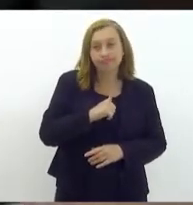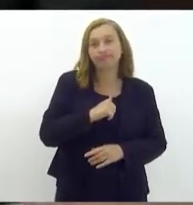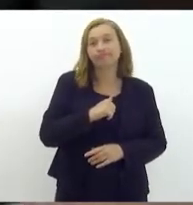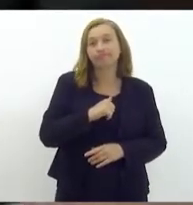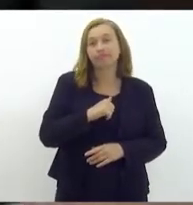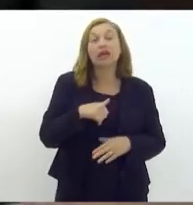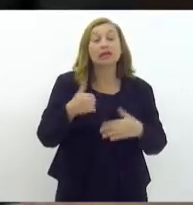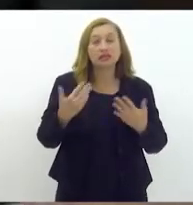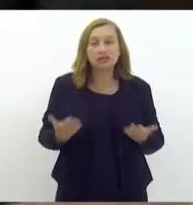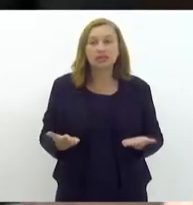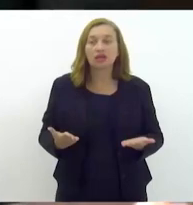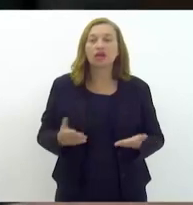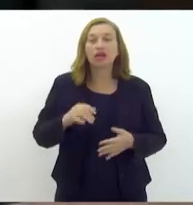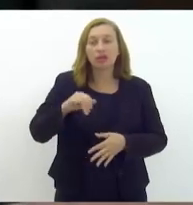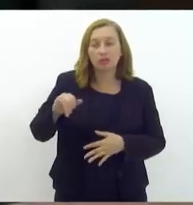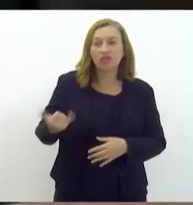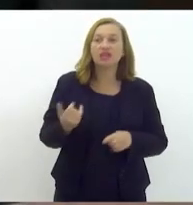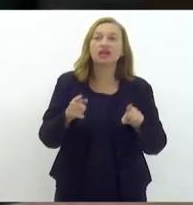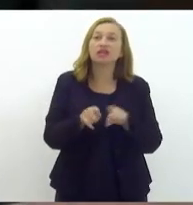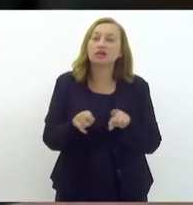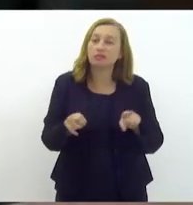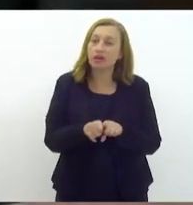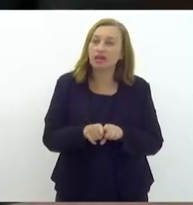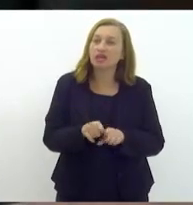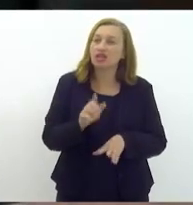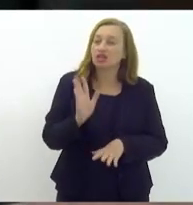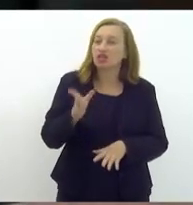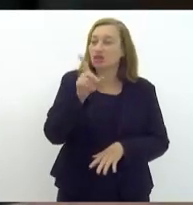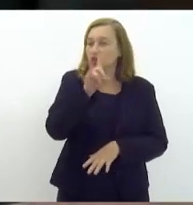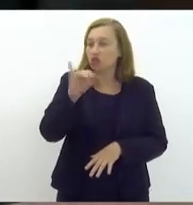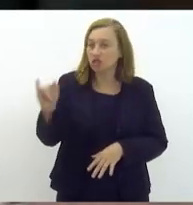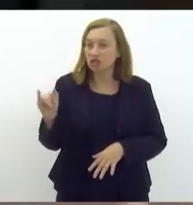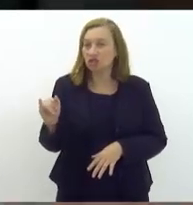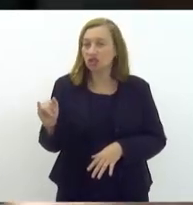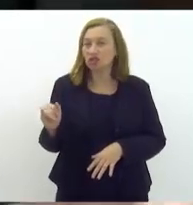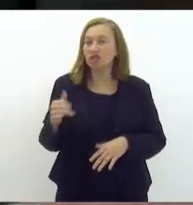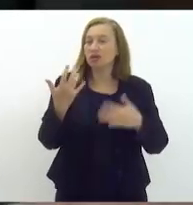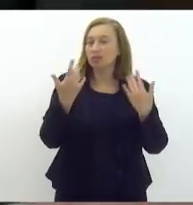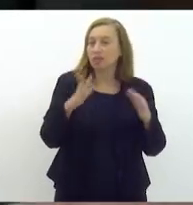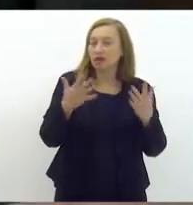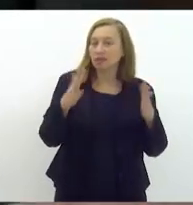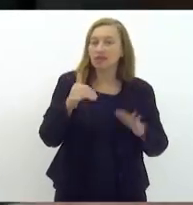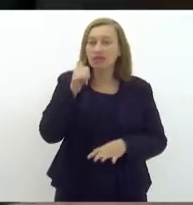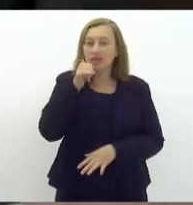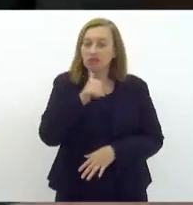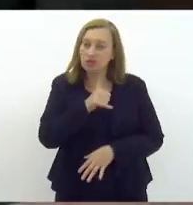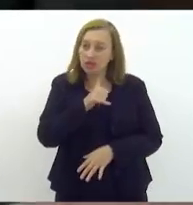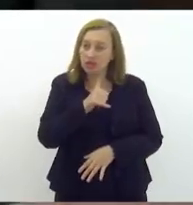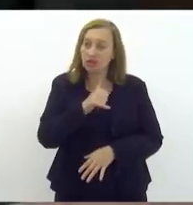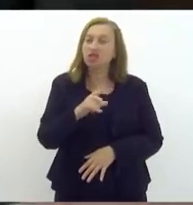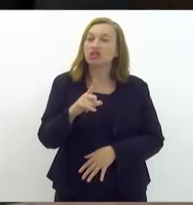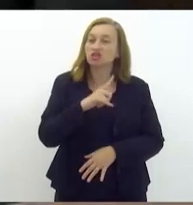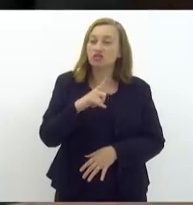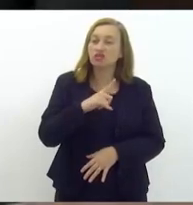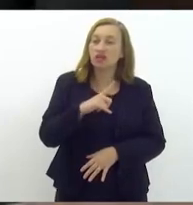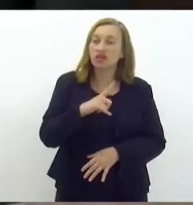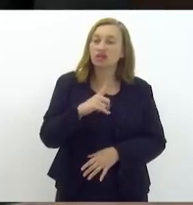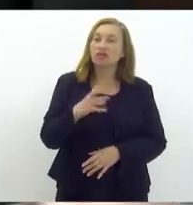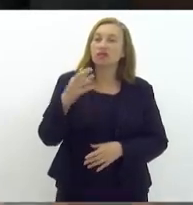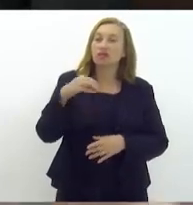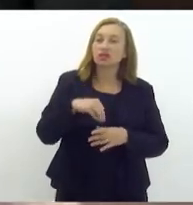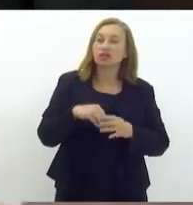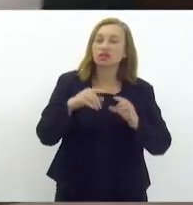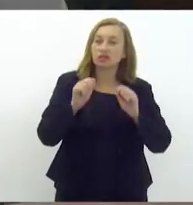casa. Então, quero aproveitar também aqui, já que hoje é dia de saudar as companheiras que estiveram nesse parlamento,